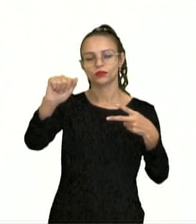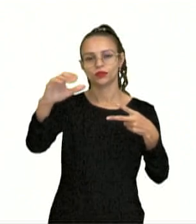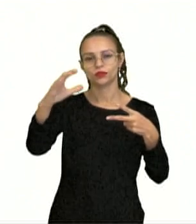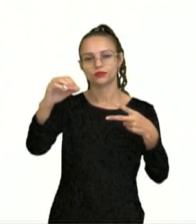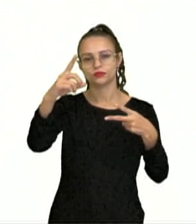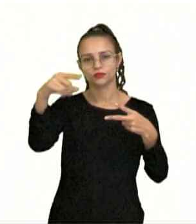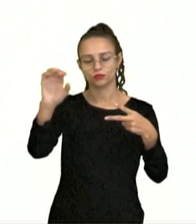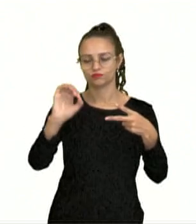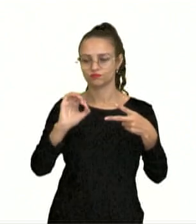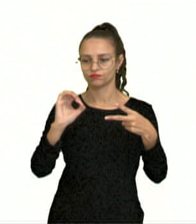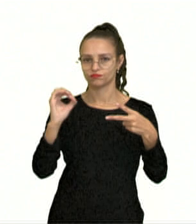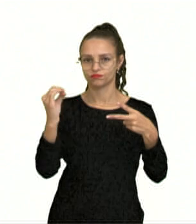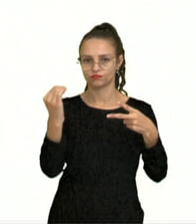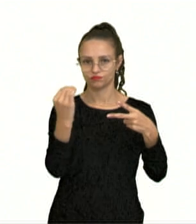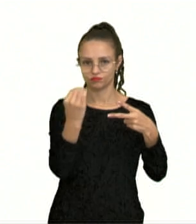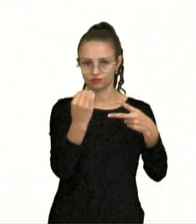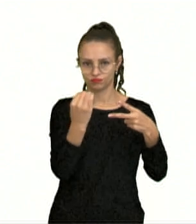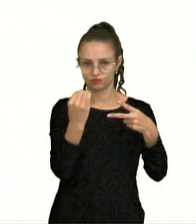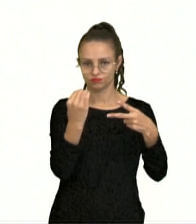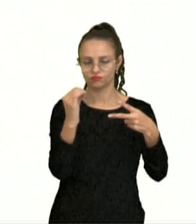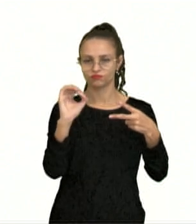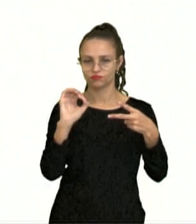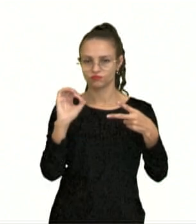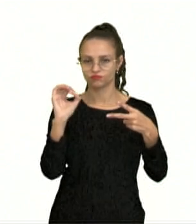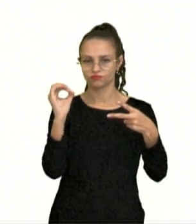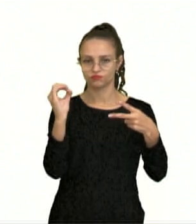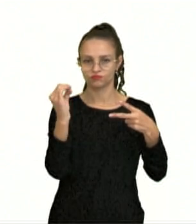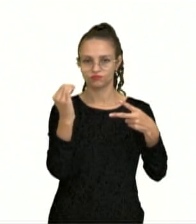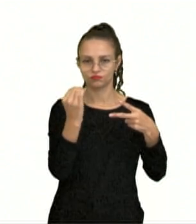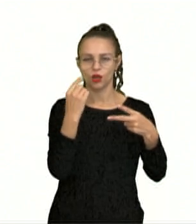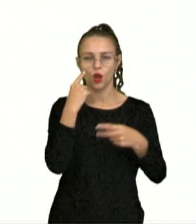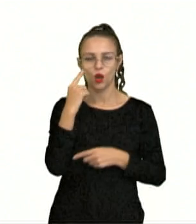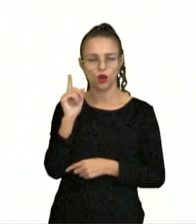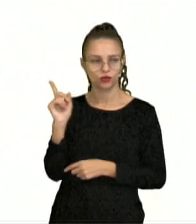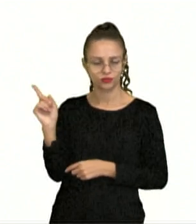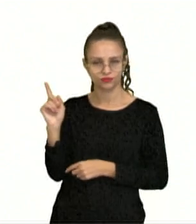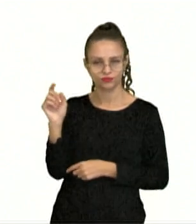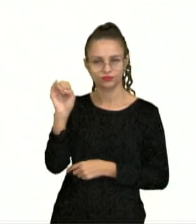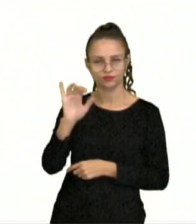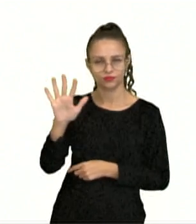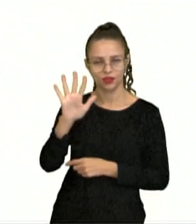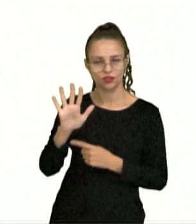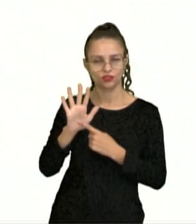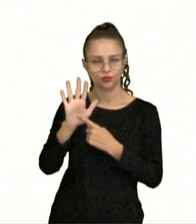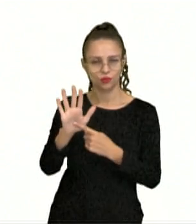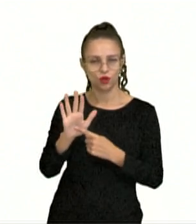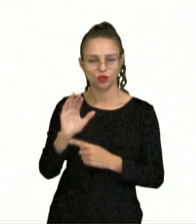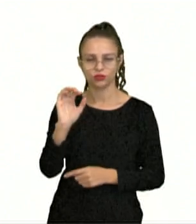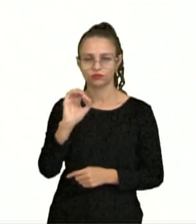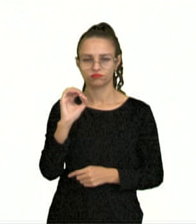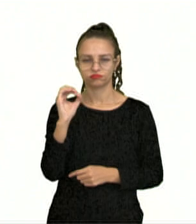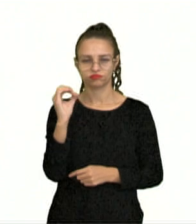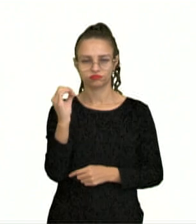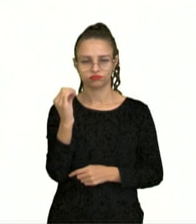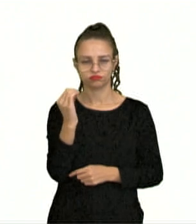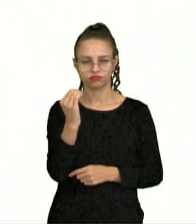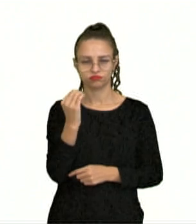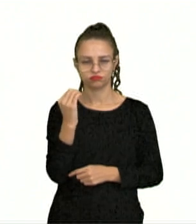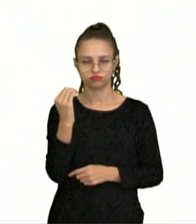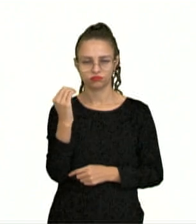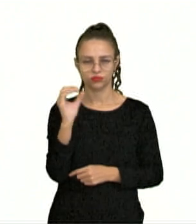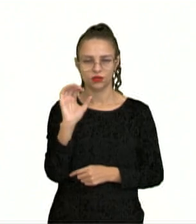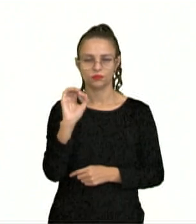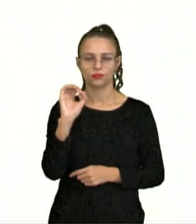Terra girar em torno do seu próprio eixo, como a própria imagem está mostrando para nós aqui, a animação está mostrando para nós. Então a Terra